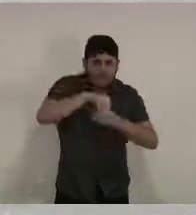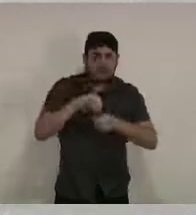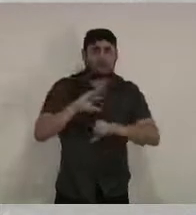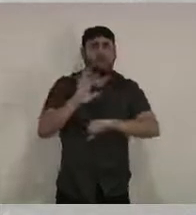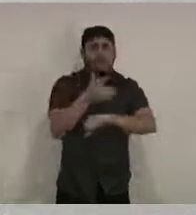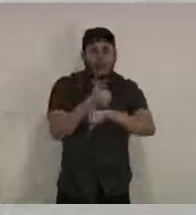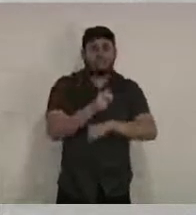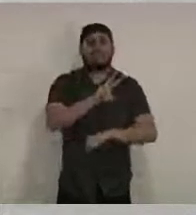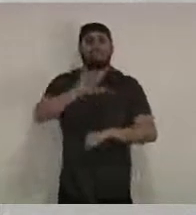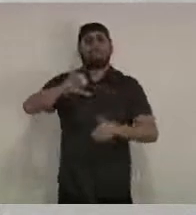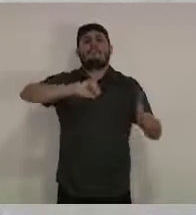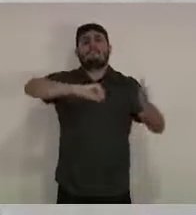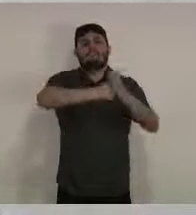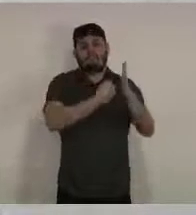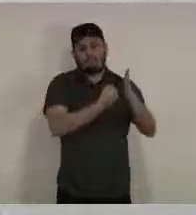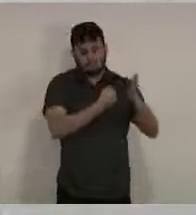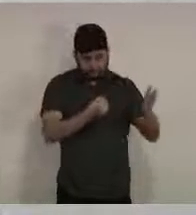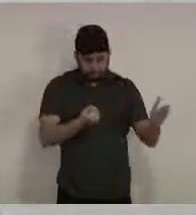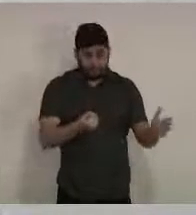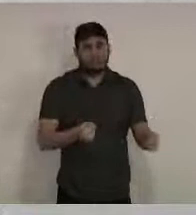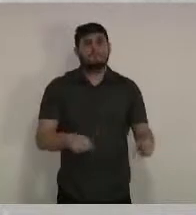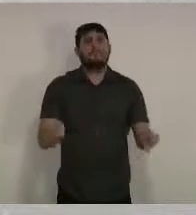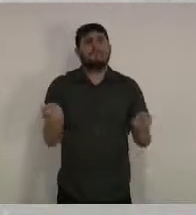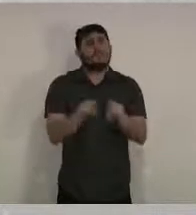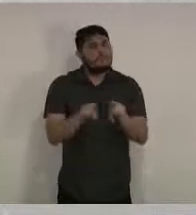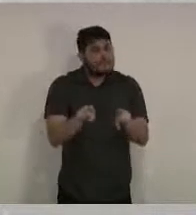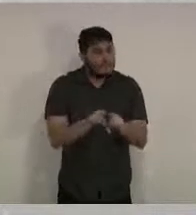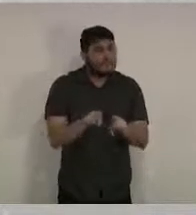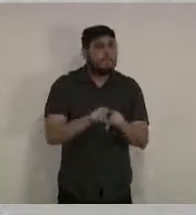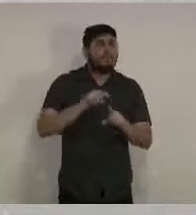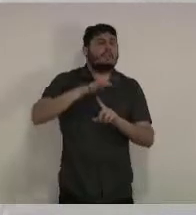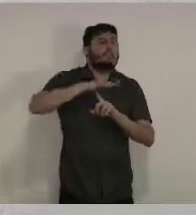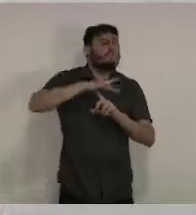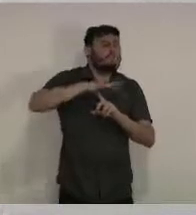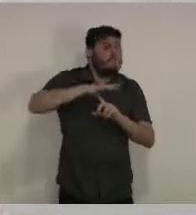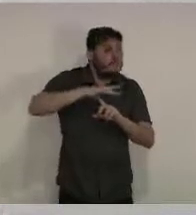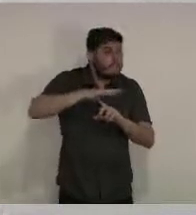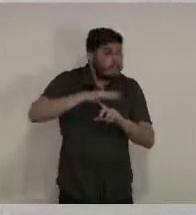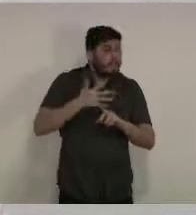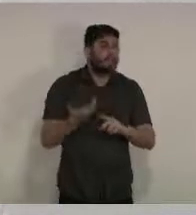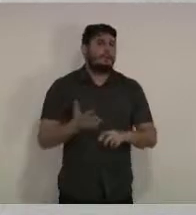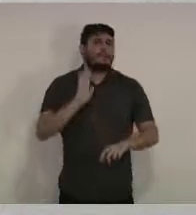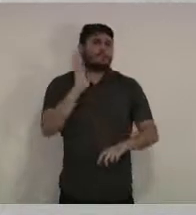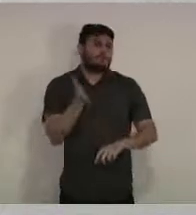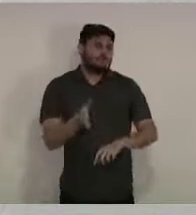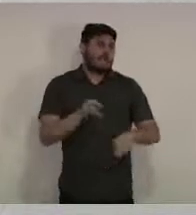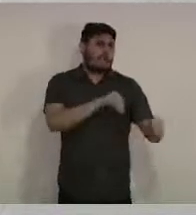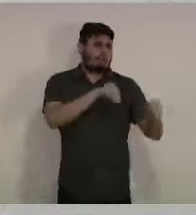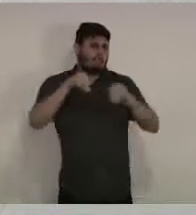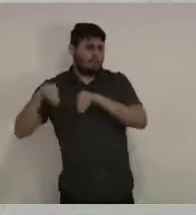de prevenção nas feiras livres e no Parque 18 de Maio. As feiras, elas foram readequadas de espaço,